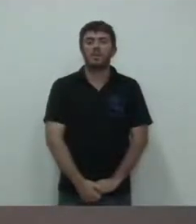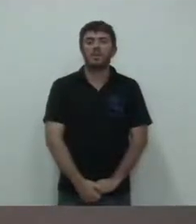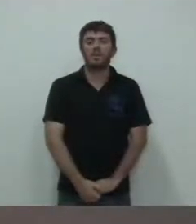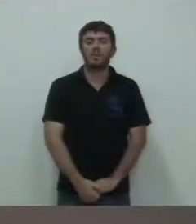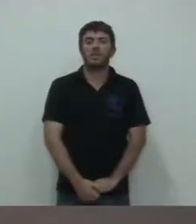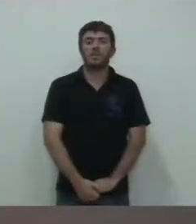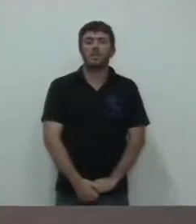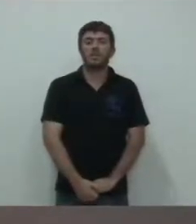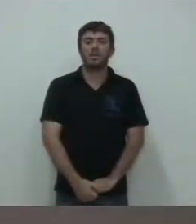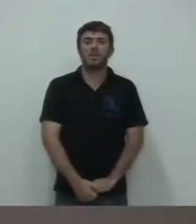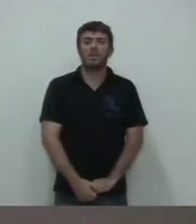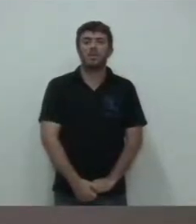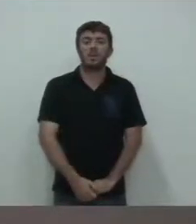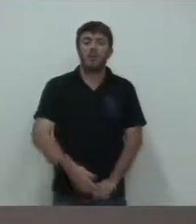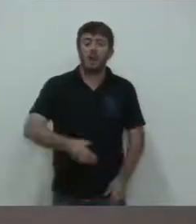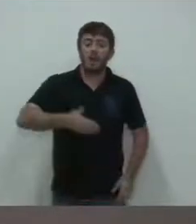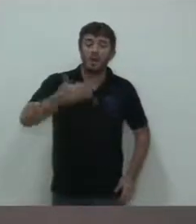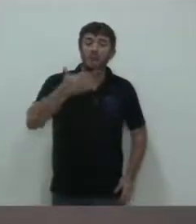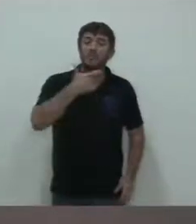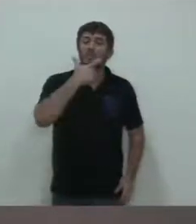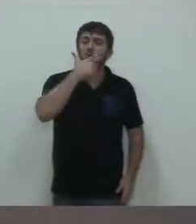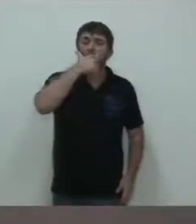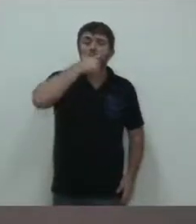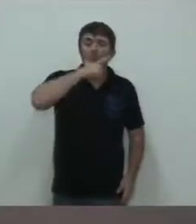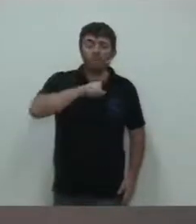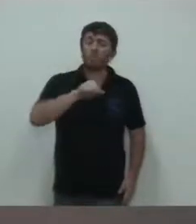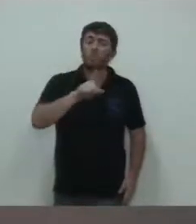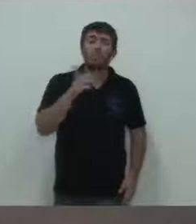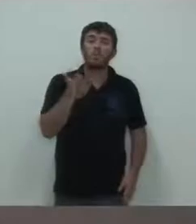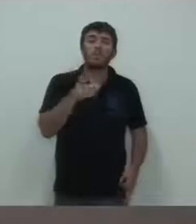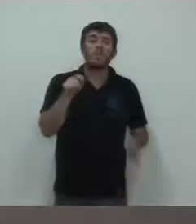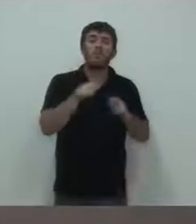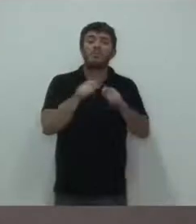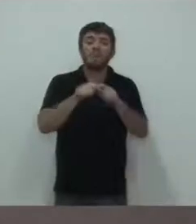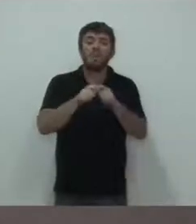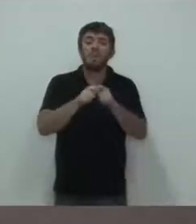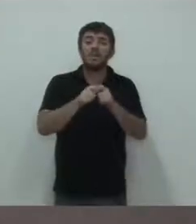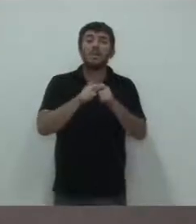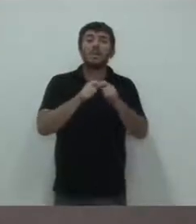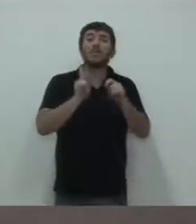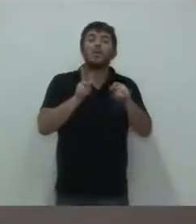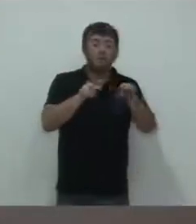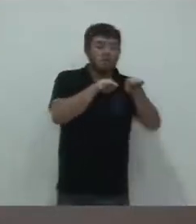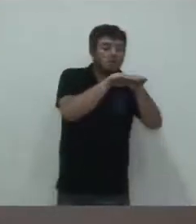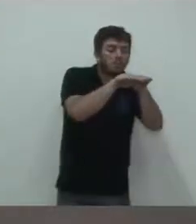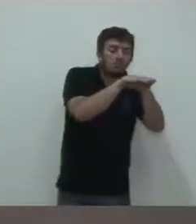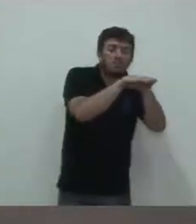Não mantém nem o que tem, que já tem. Não consegue nem manter isso.